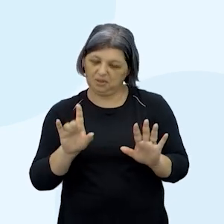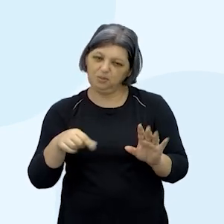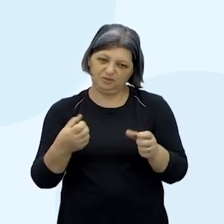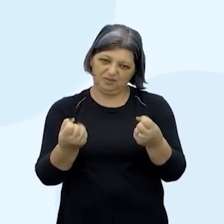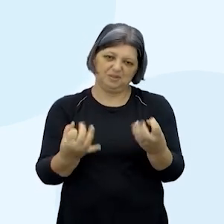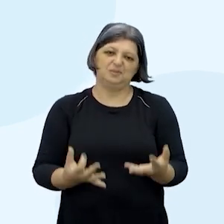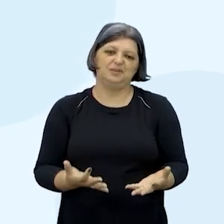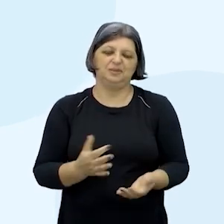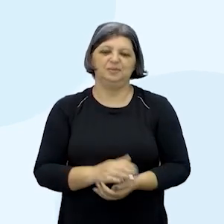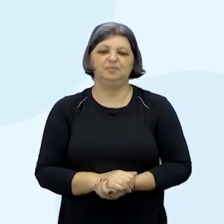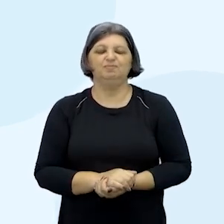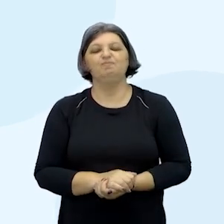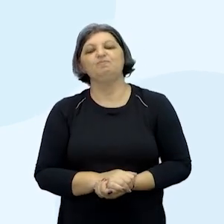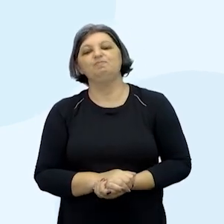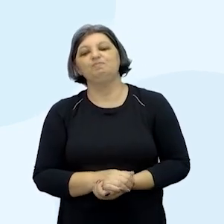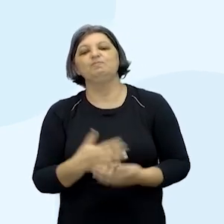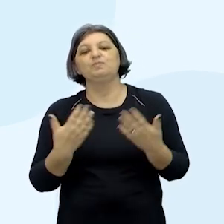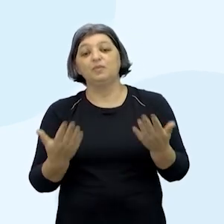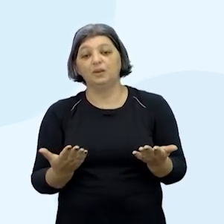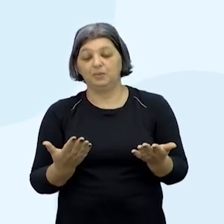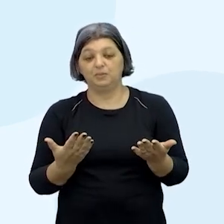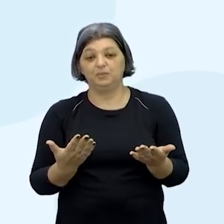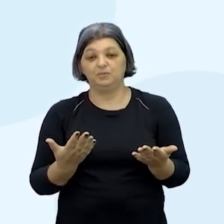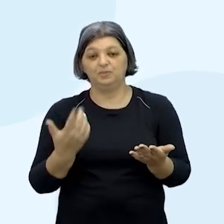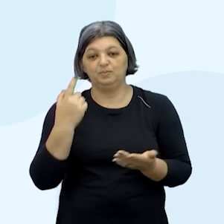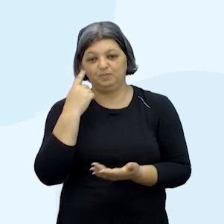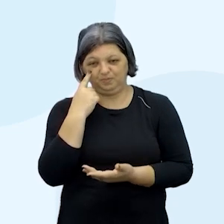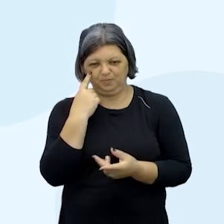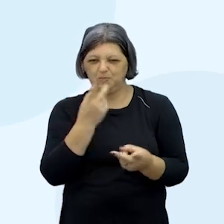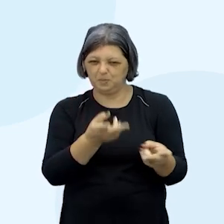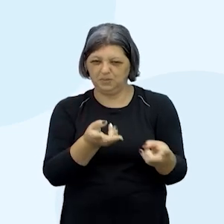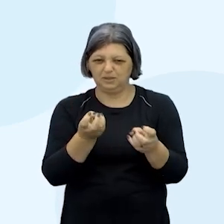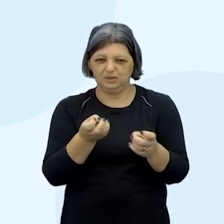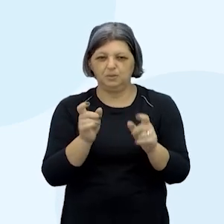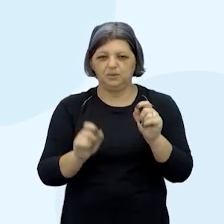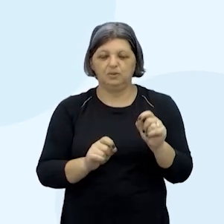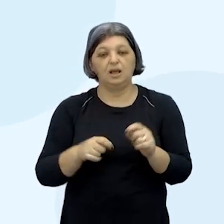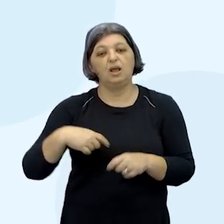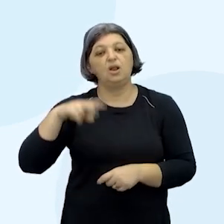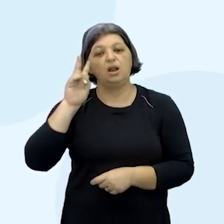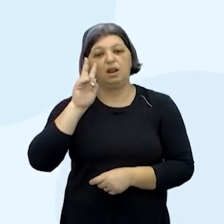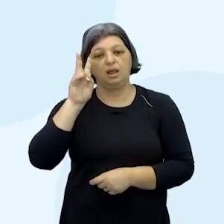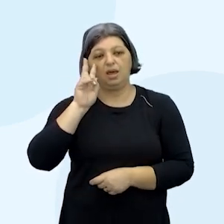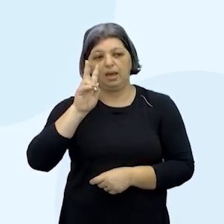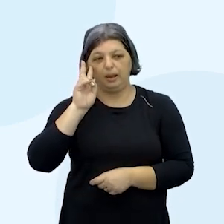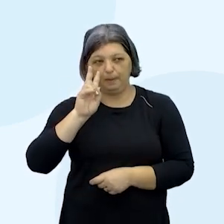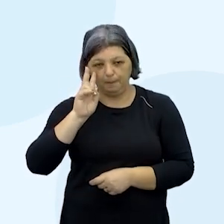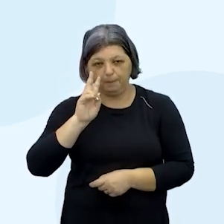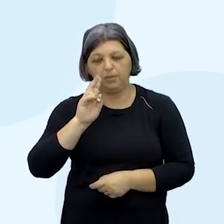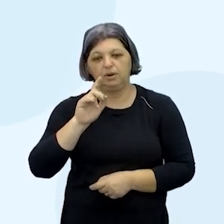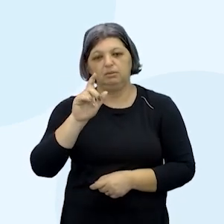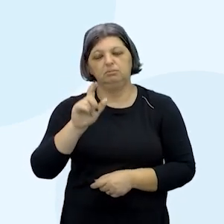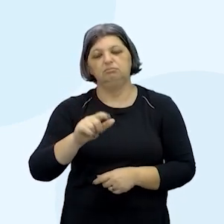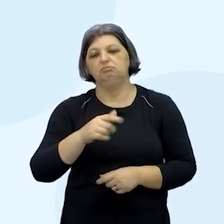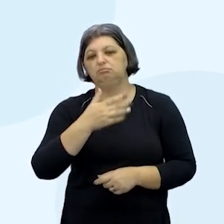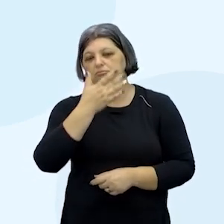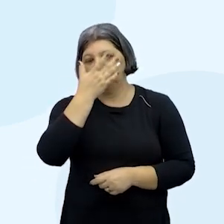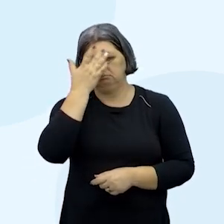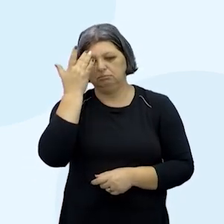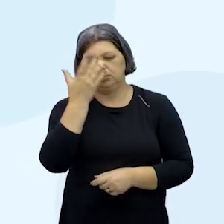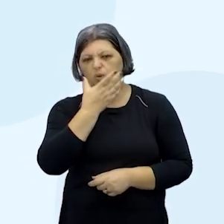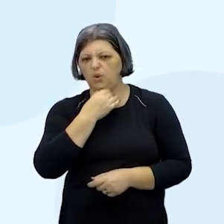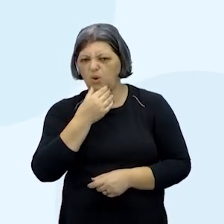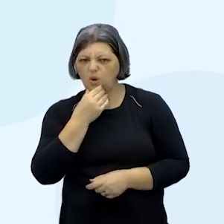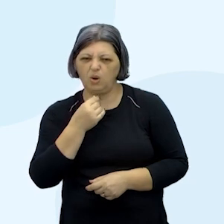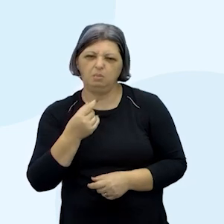olha o bentinho o que ó olha para você perceber né o que eu me lembro dele é que ele é um cara fechado ele parece